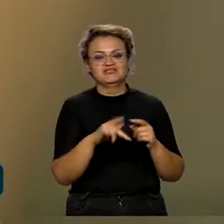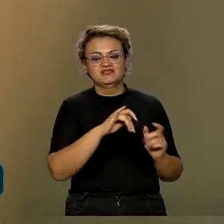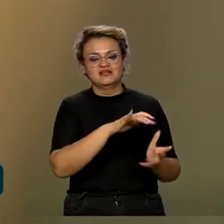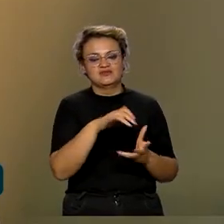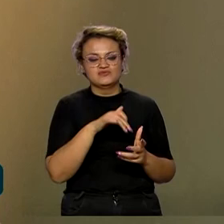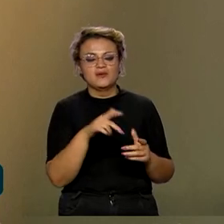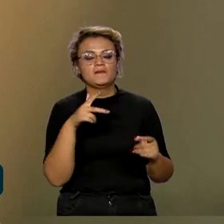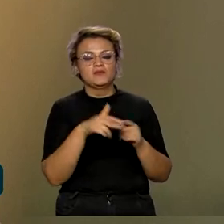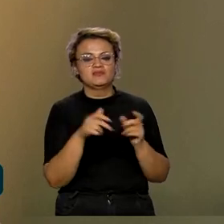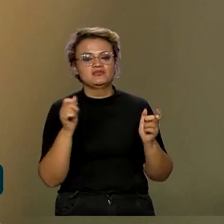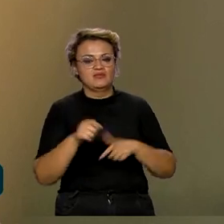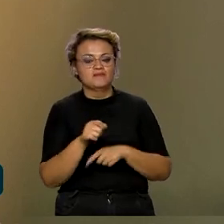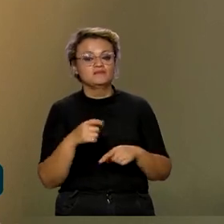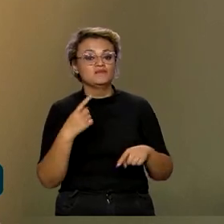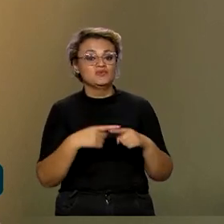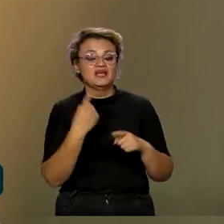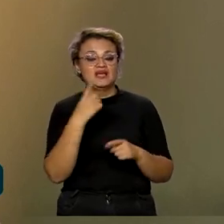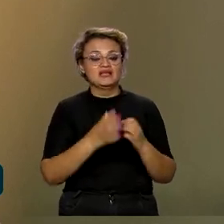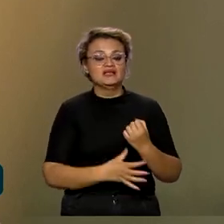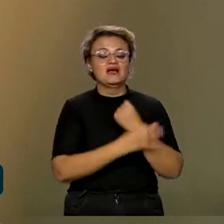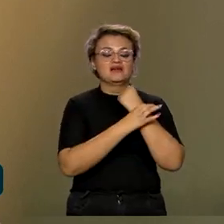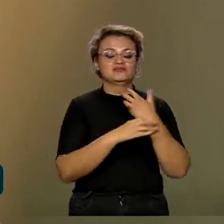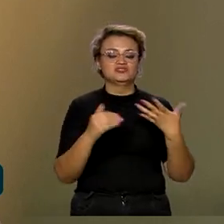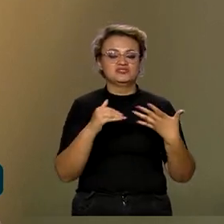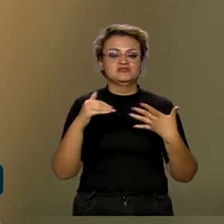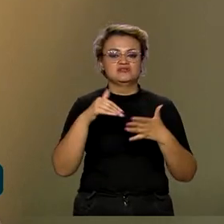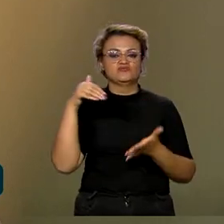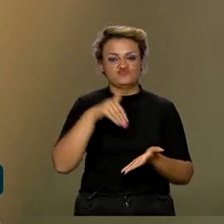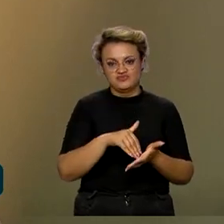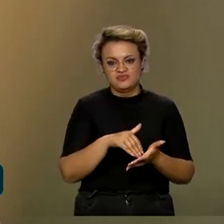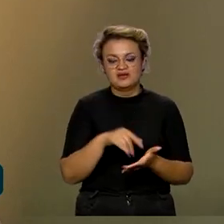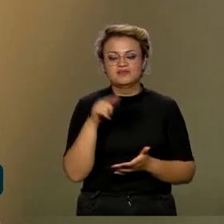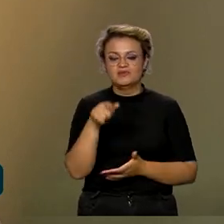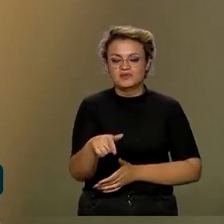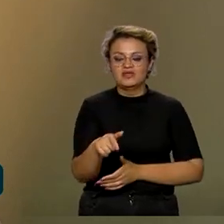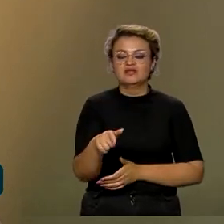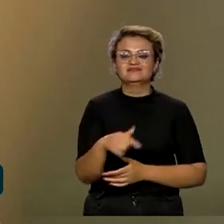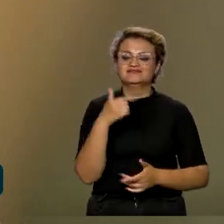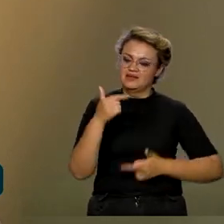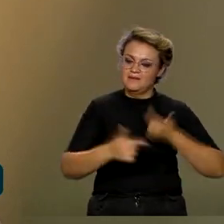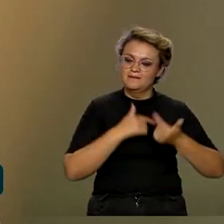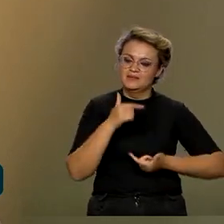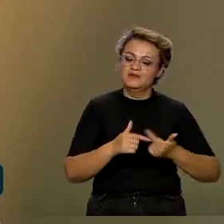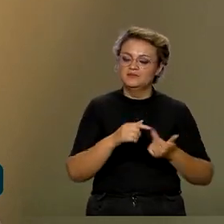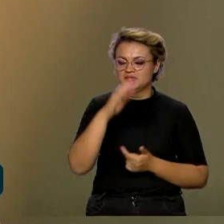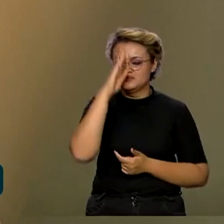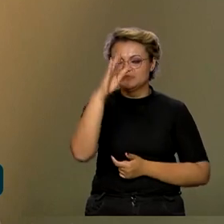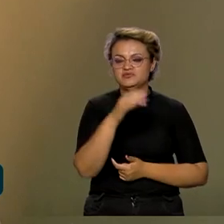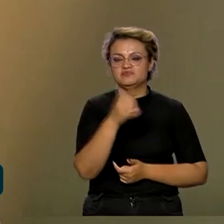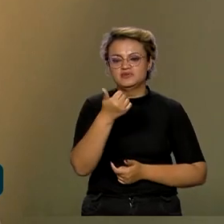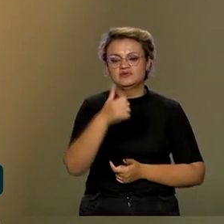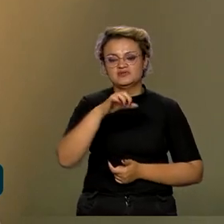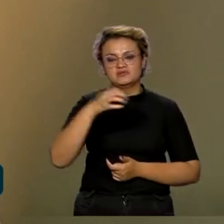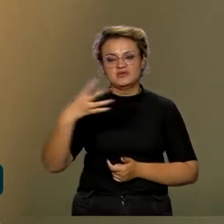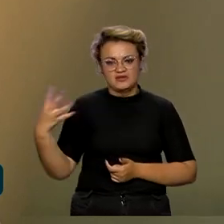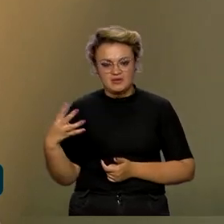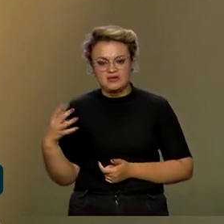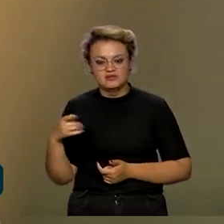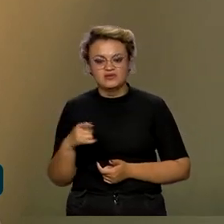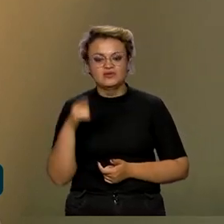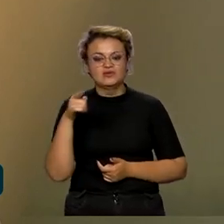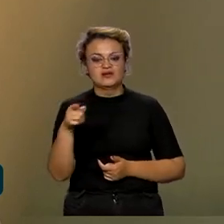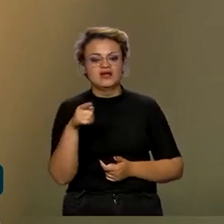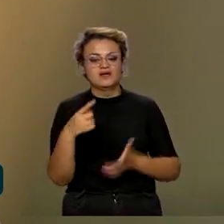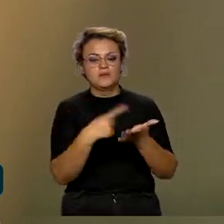por conta de ele ser o garantidor de última instância. Porque foi ele quem trabalhou, sobretudo em 1944, lá no